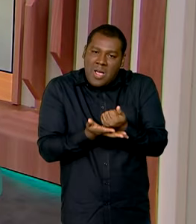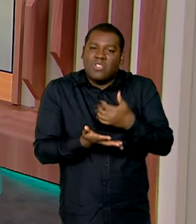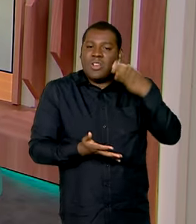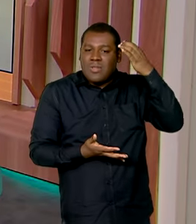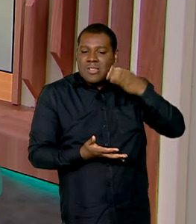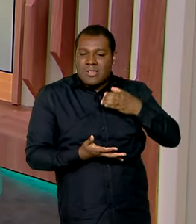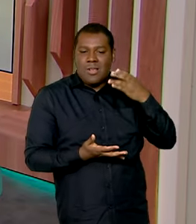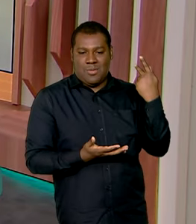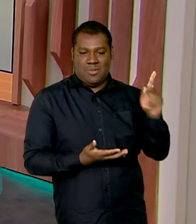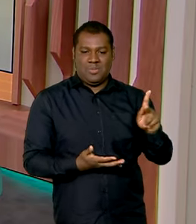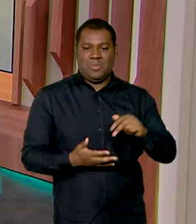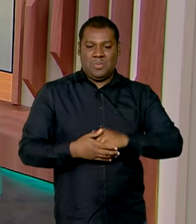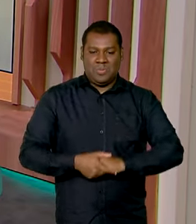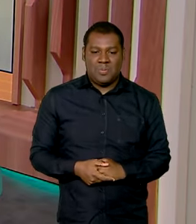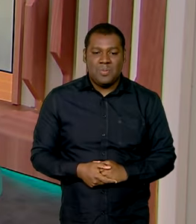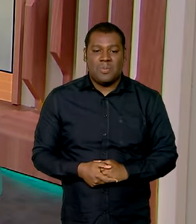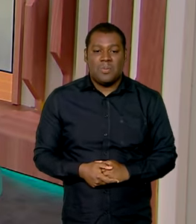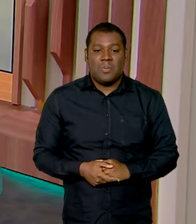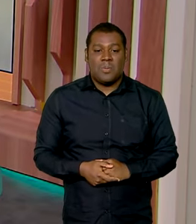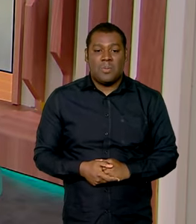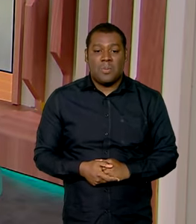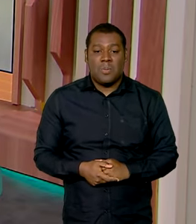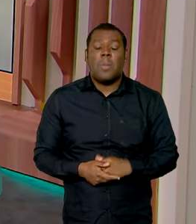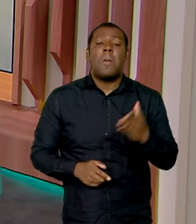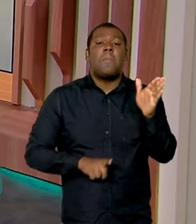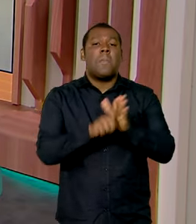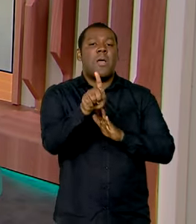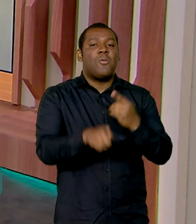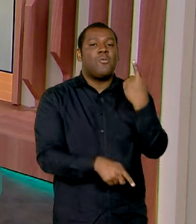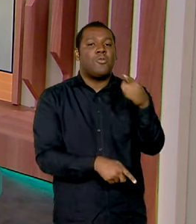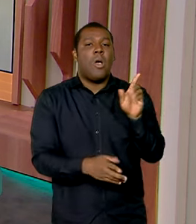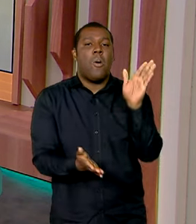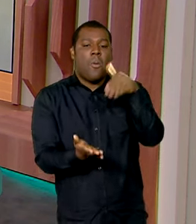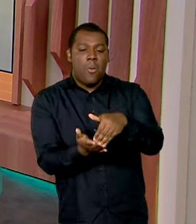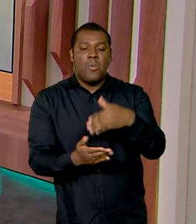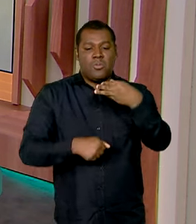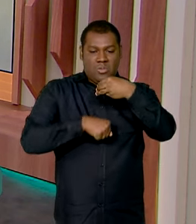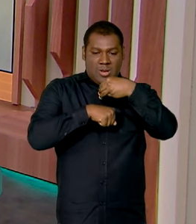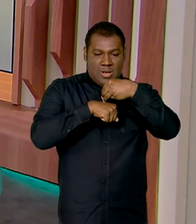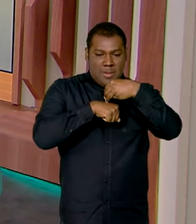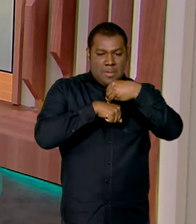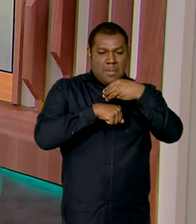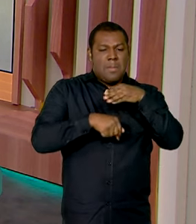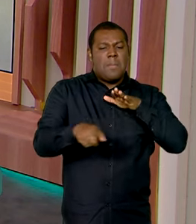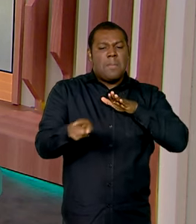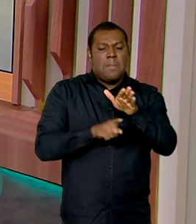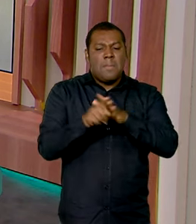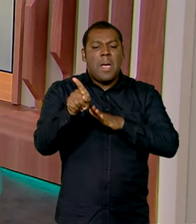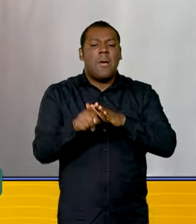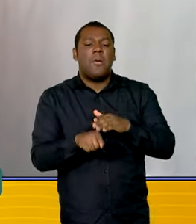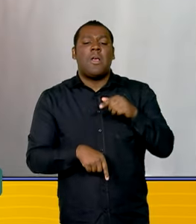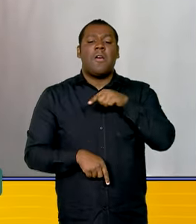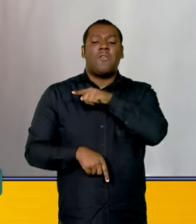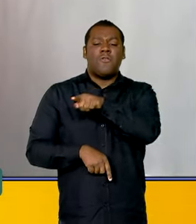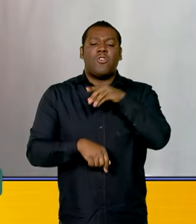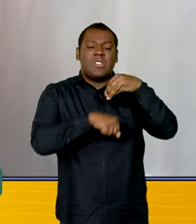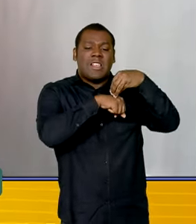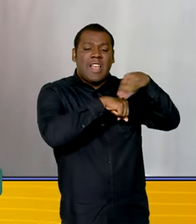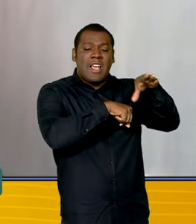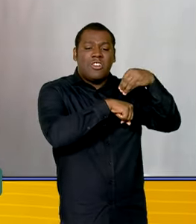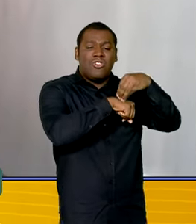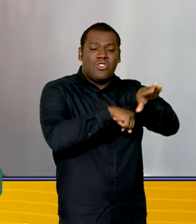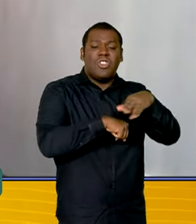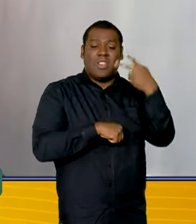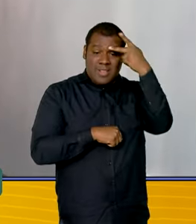Agora, para a gente encerrar rapidinho, Supervisor, dicas para o contribuinte não cair na malha fina? Essa é